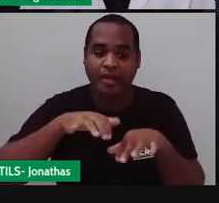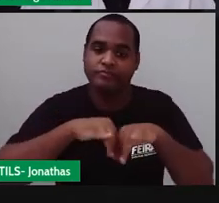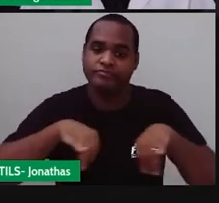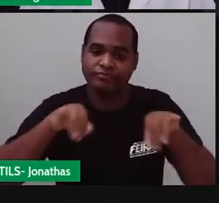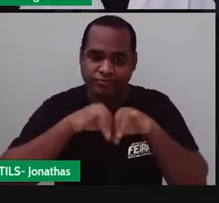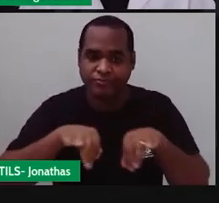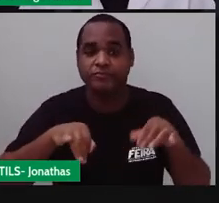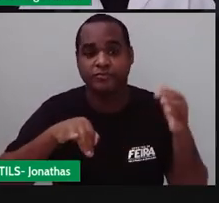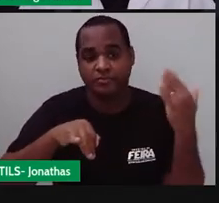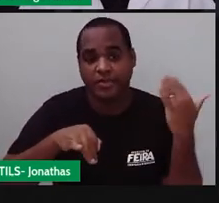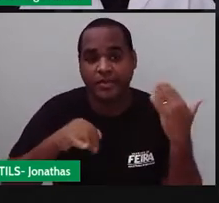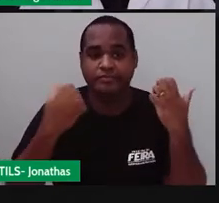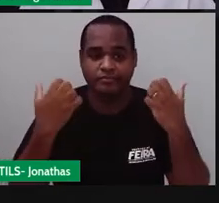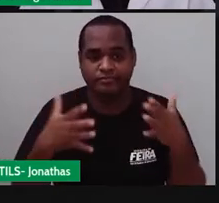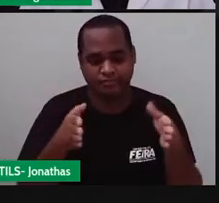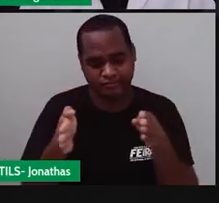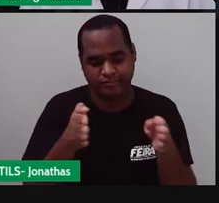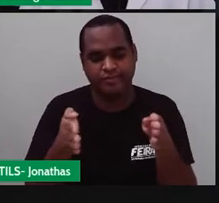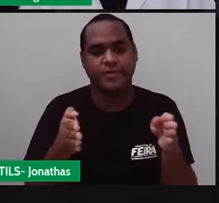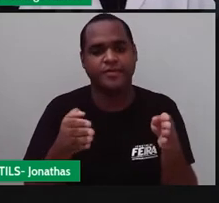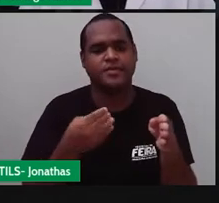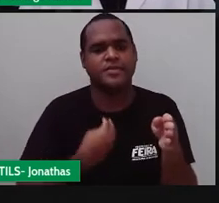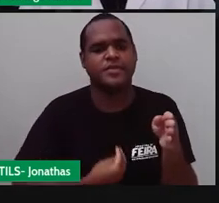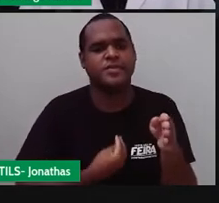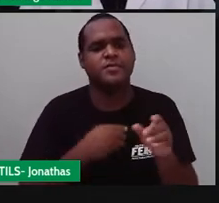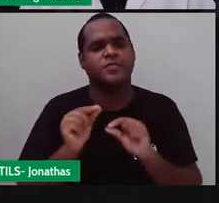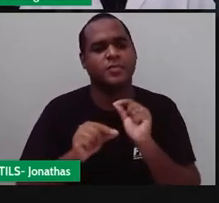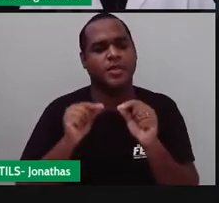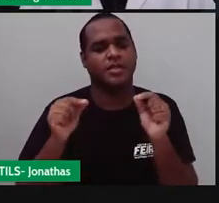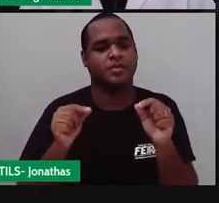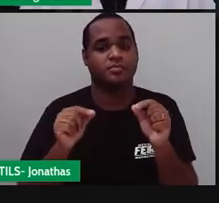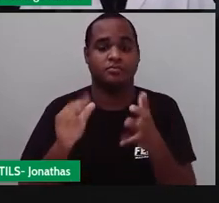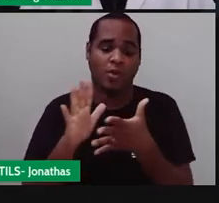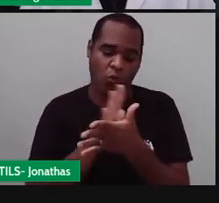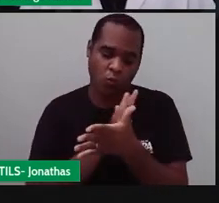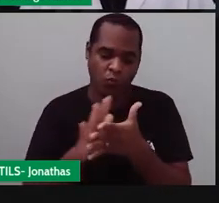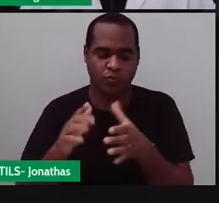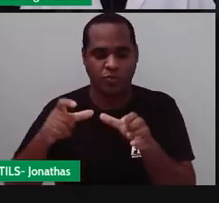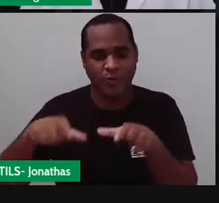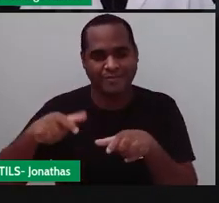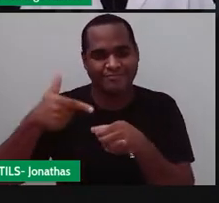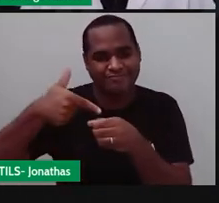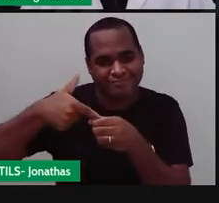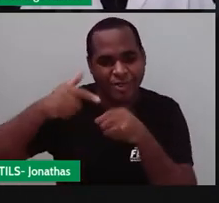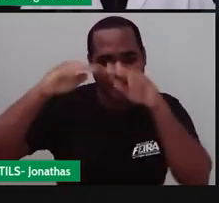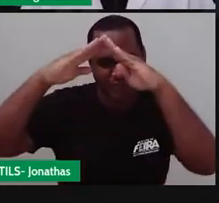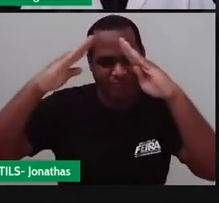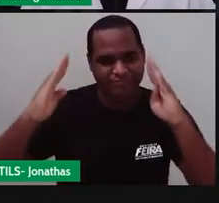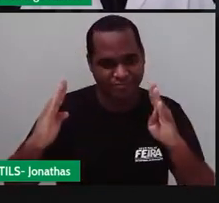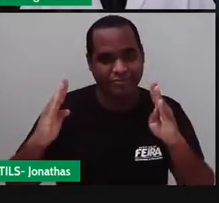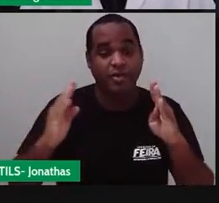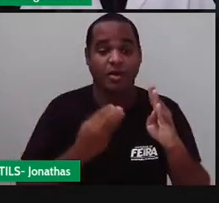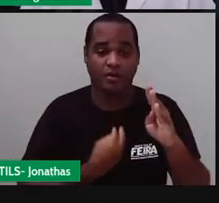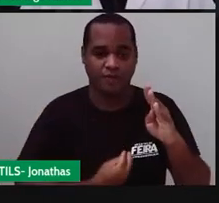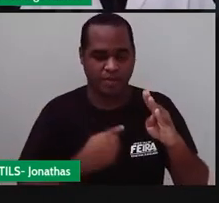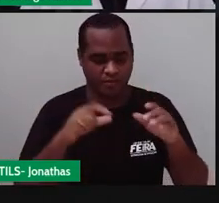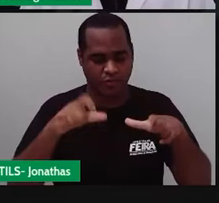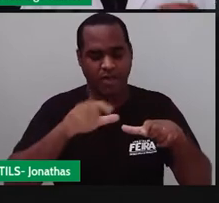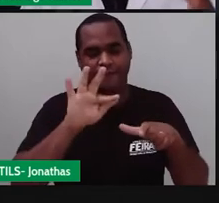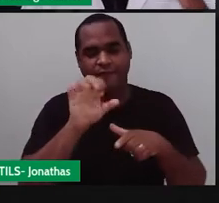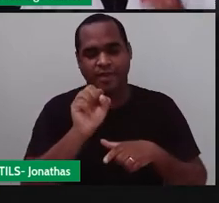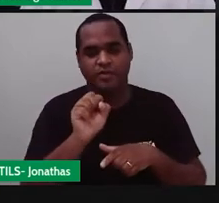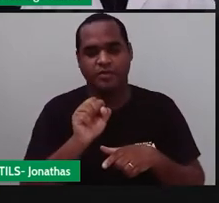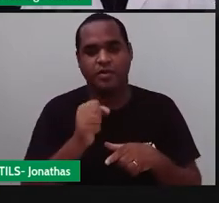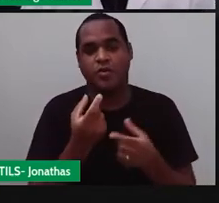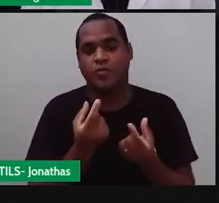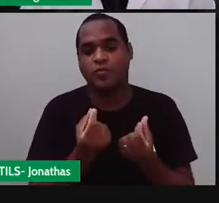período, tá? Então, aqui, ó, em alguns postos de combustível de Feira de Santana, o valor da